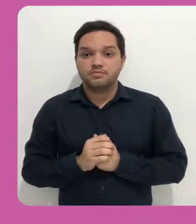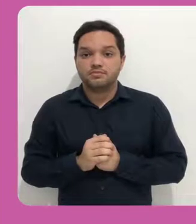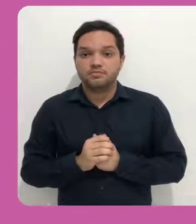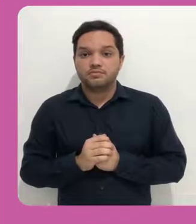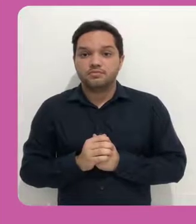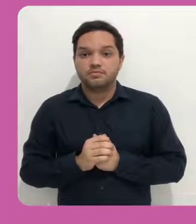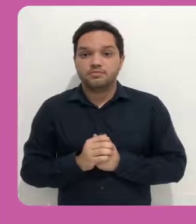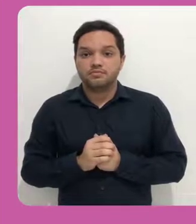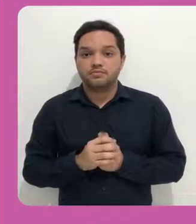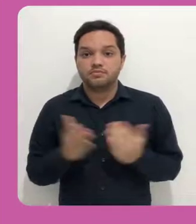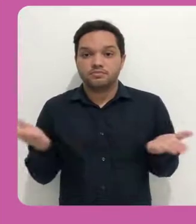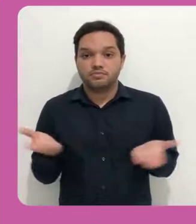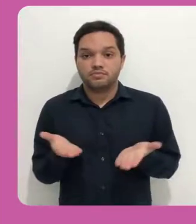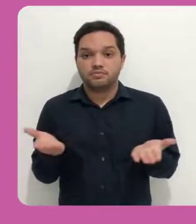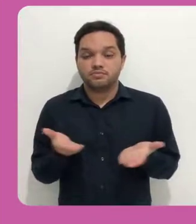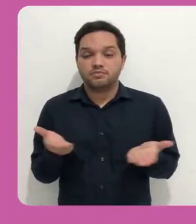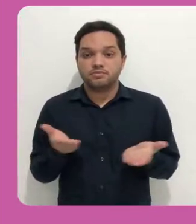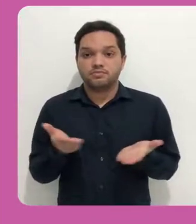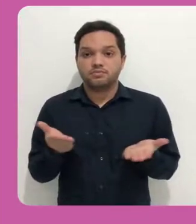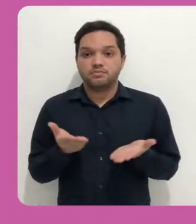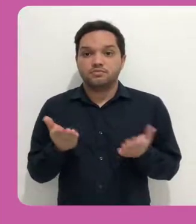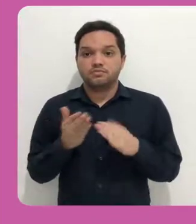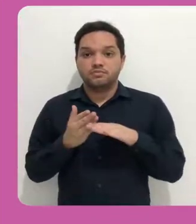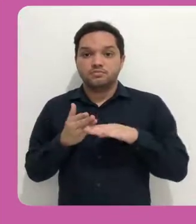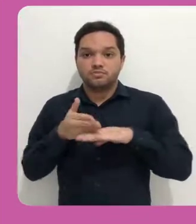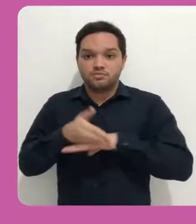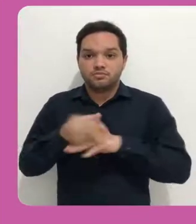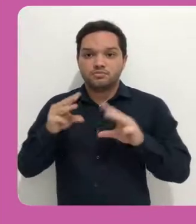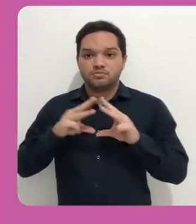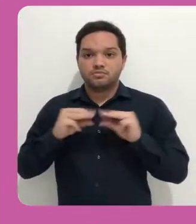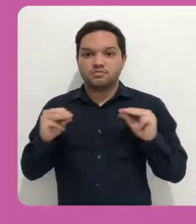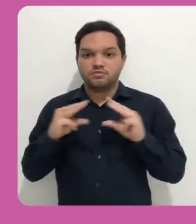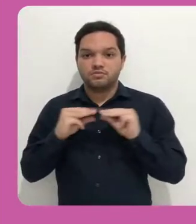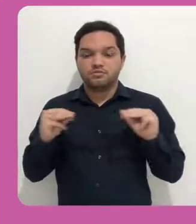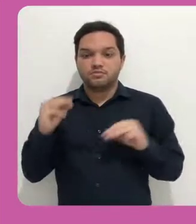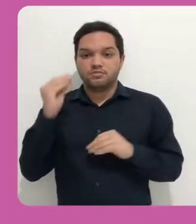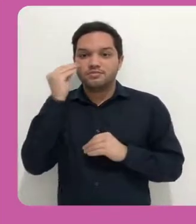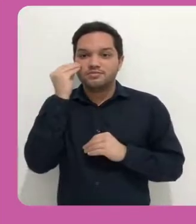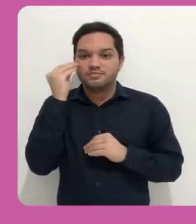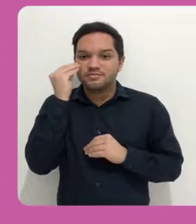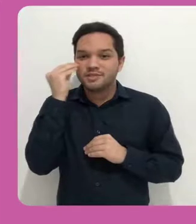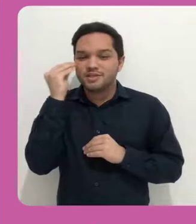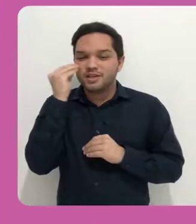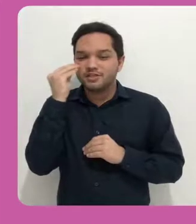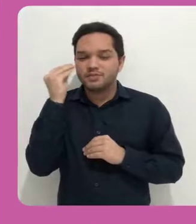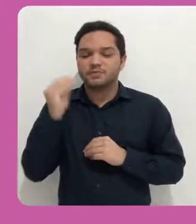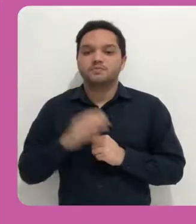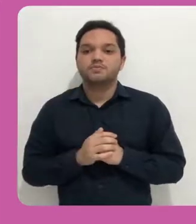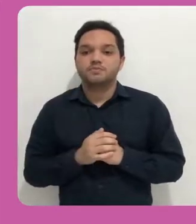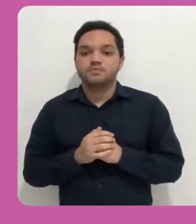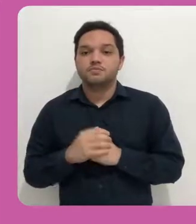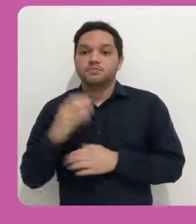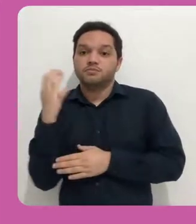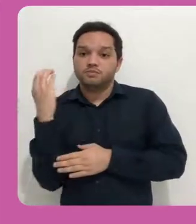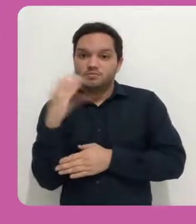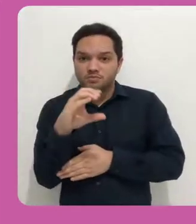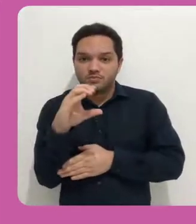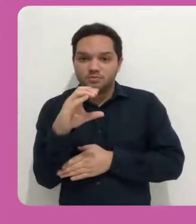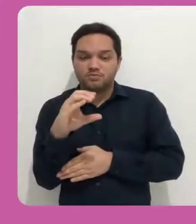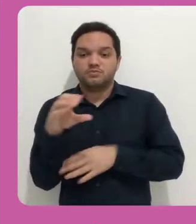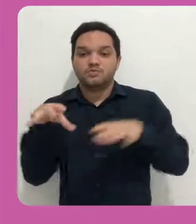incluir um recurso do tipo arquivo, a maneira, a primeira coisa que nós temos que fazer é